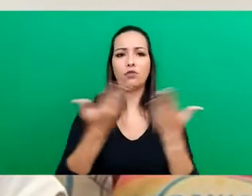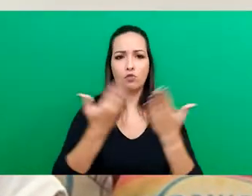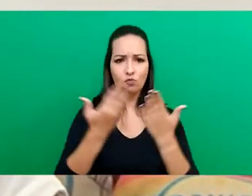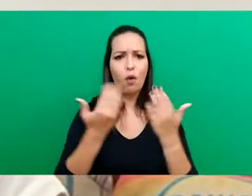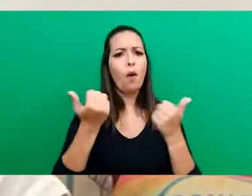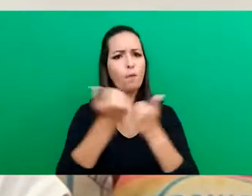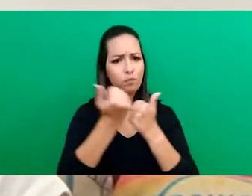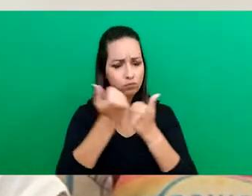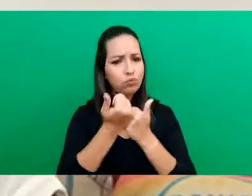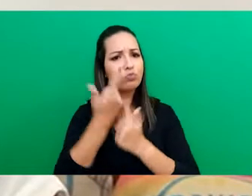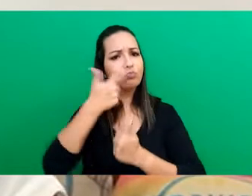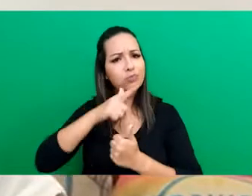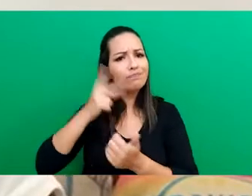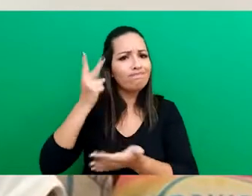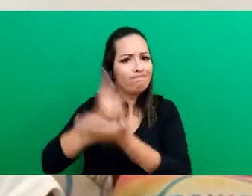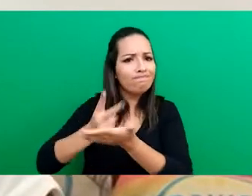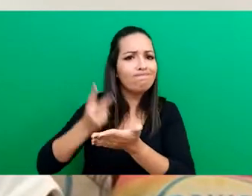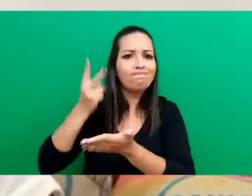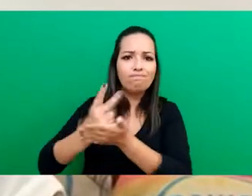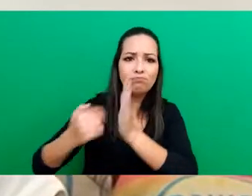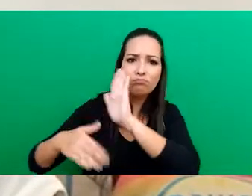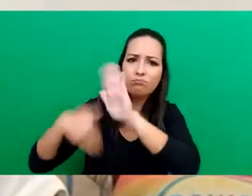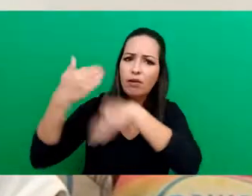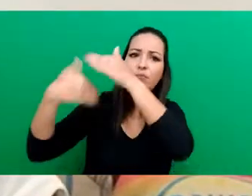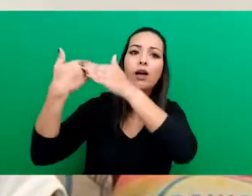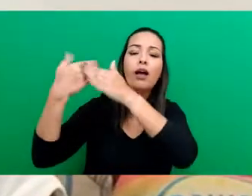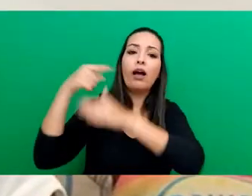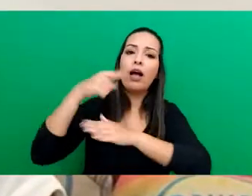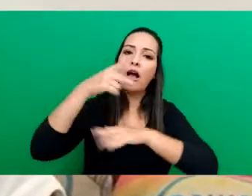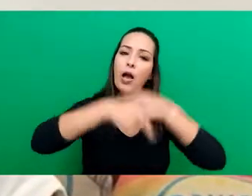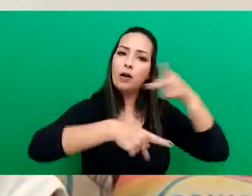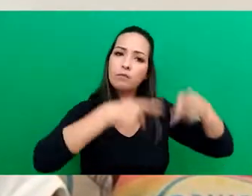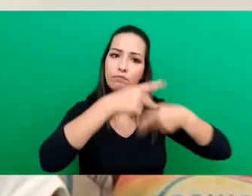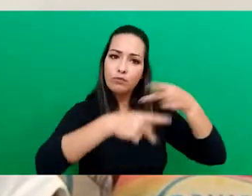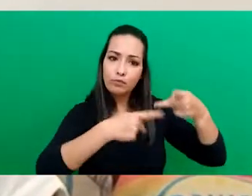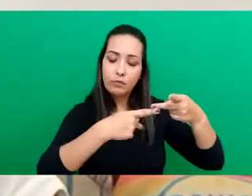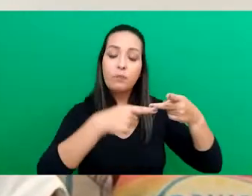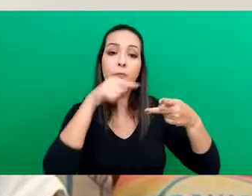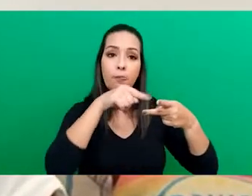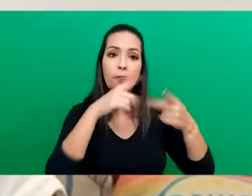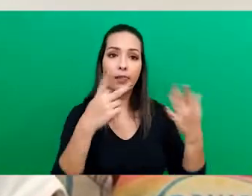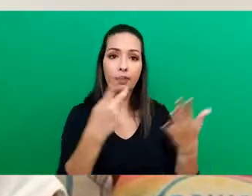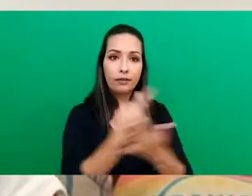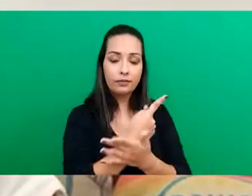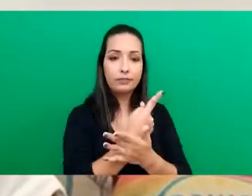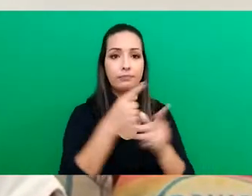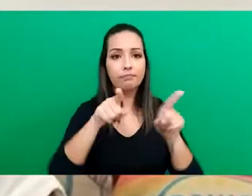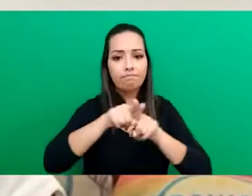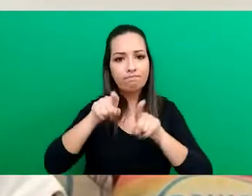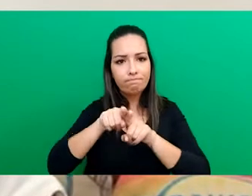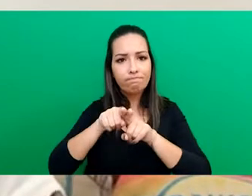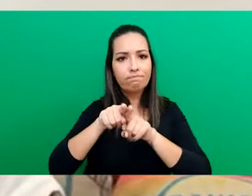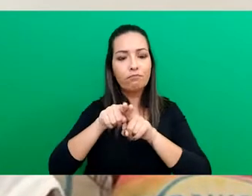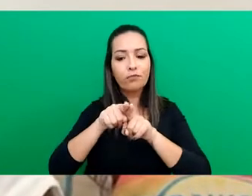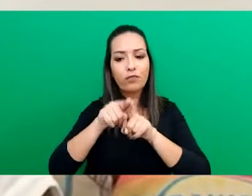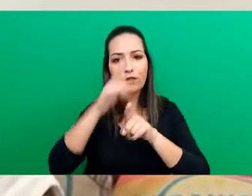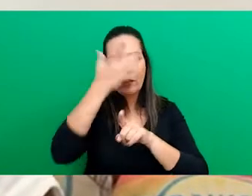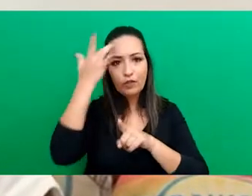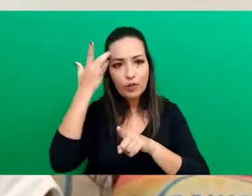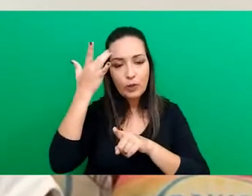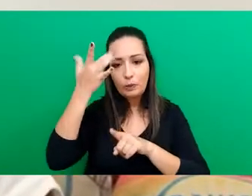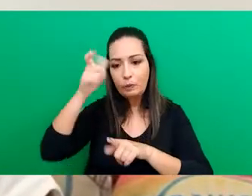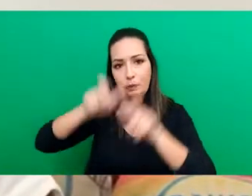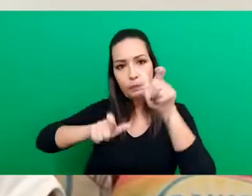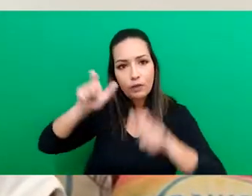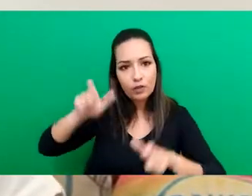apoiando ainda muito, muito mais a população na situação do refúgio, que